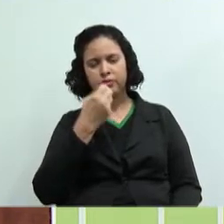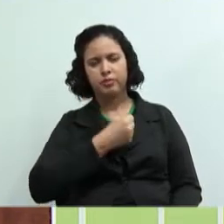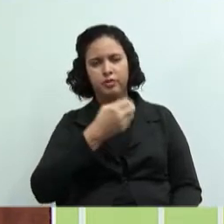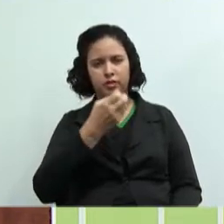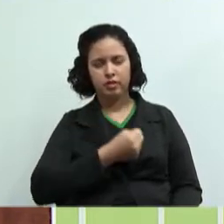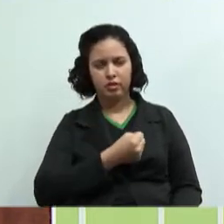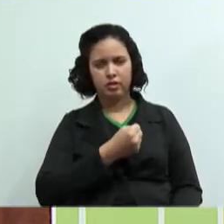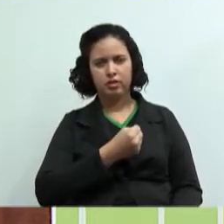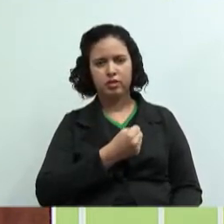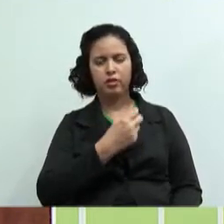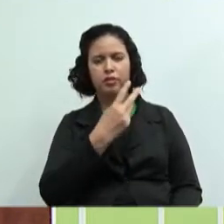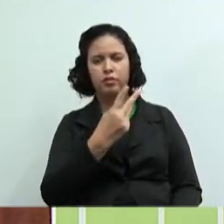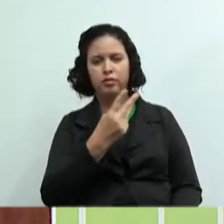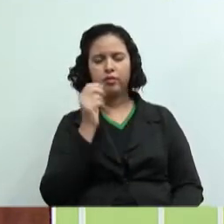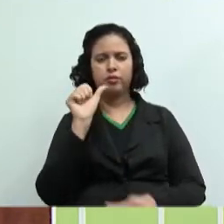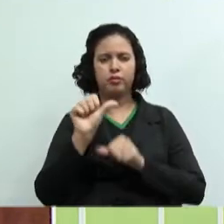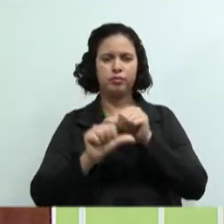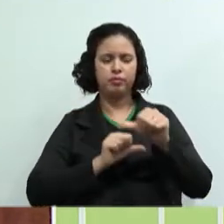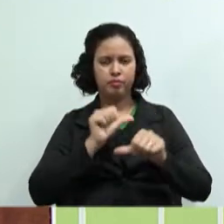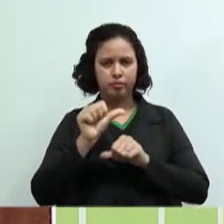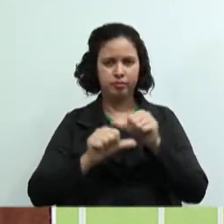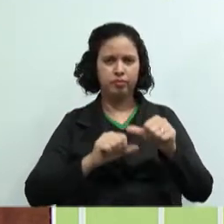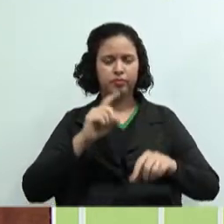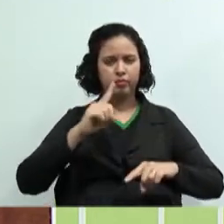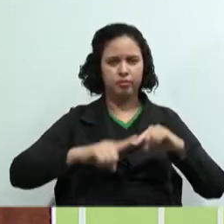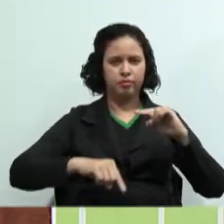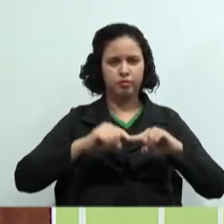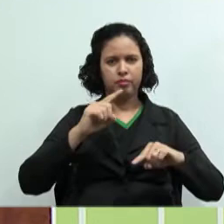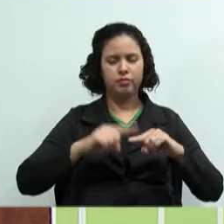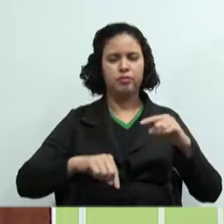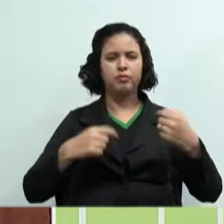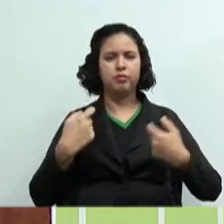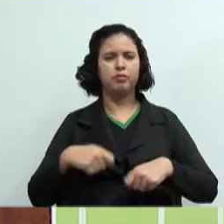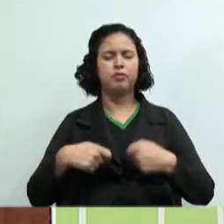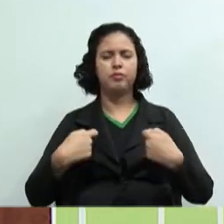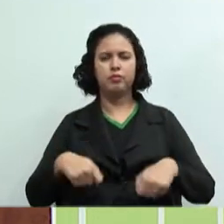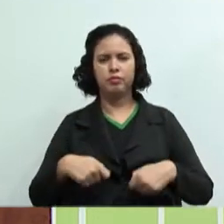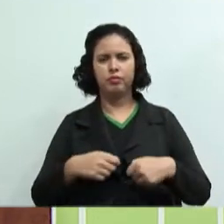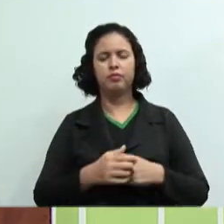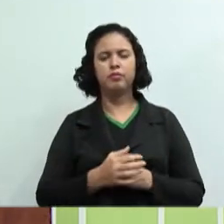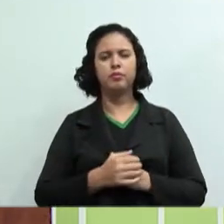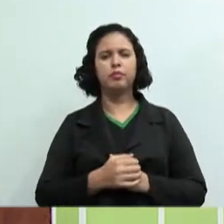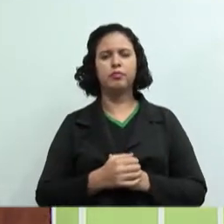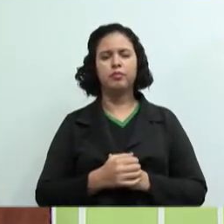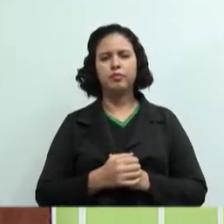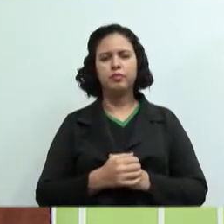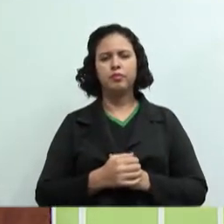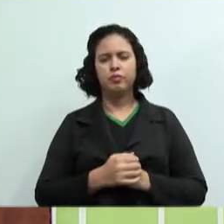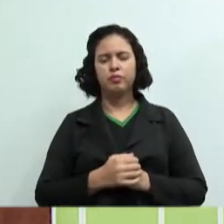aumentando a quantidade de matéria-prima necessária. E também de quê? De